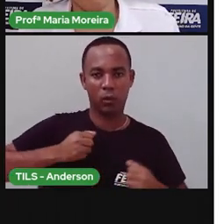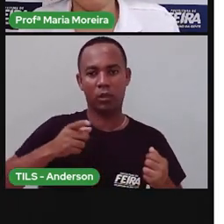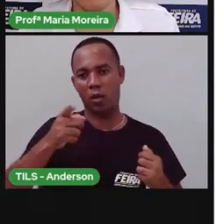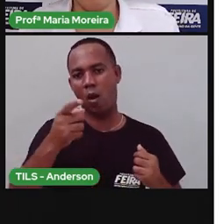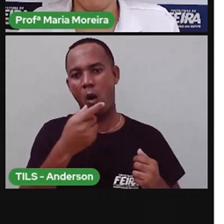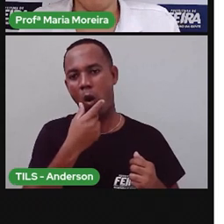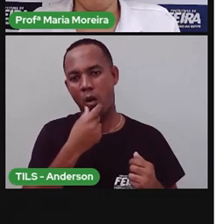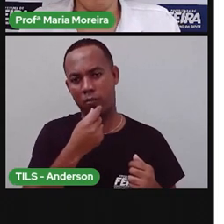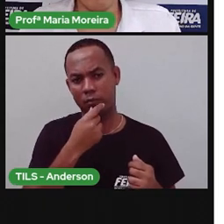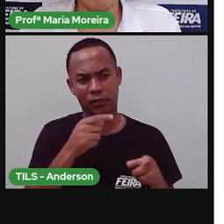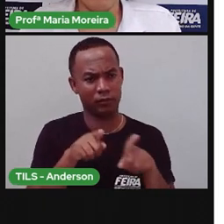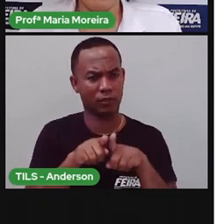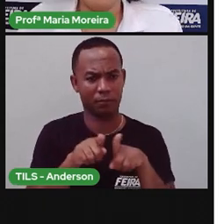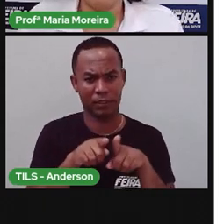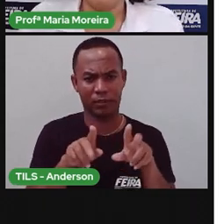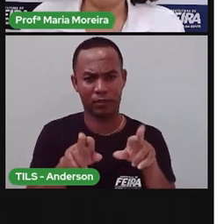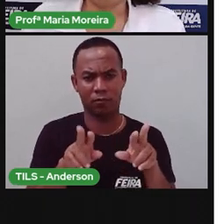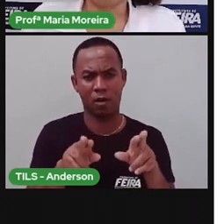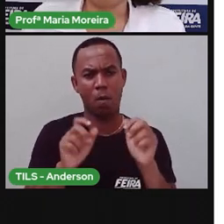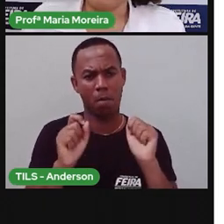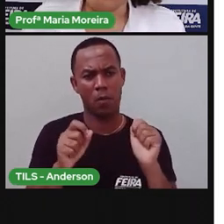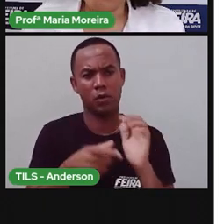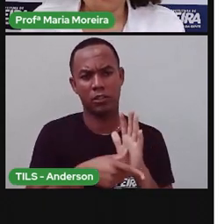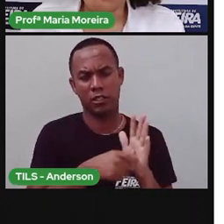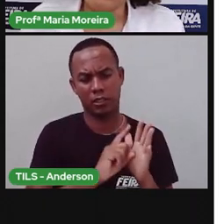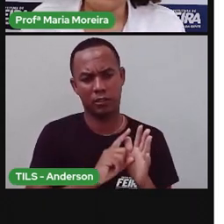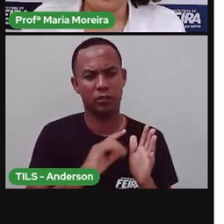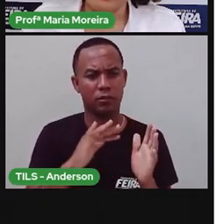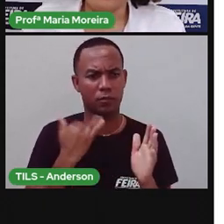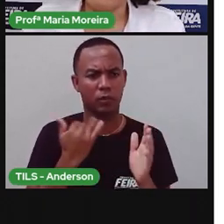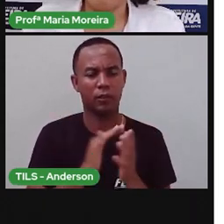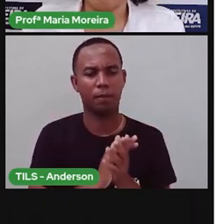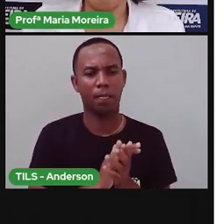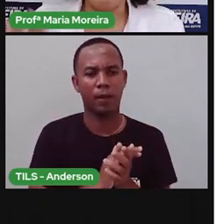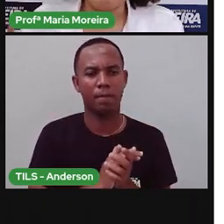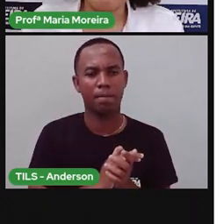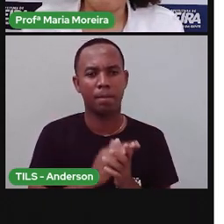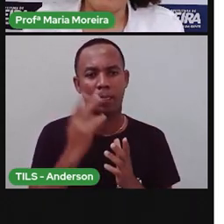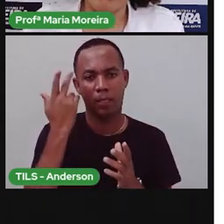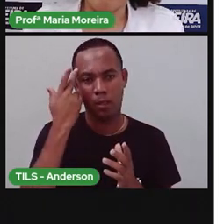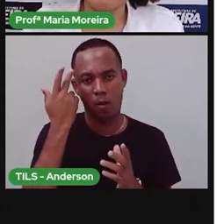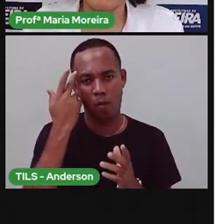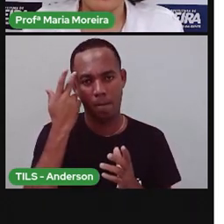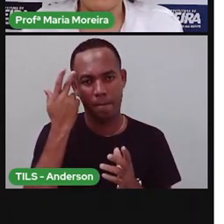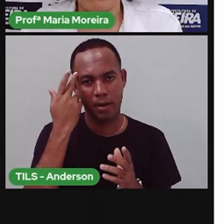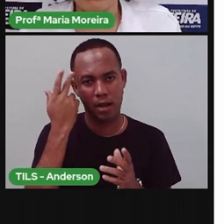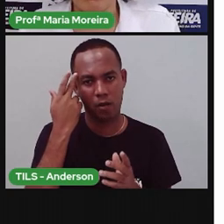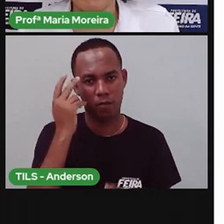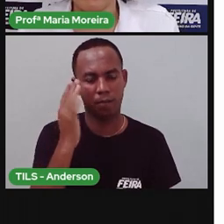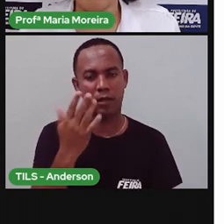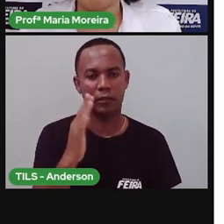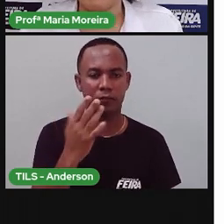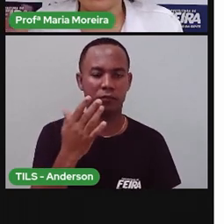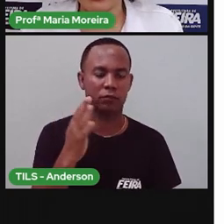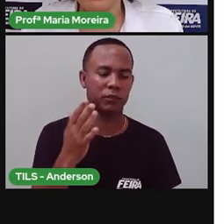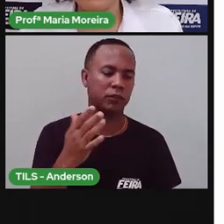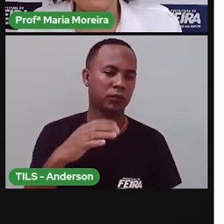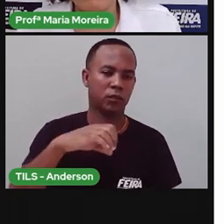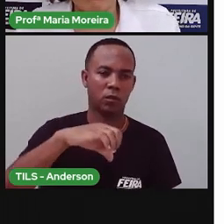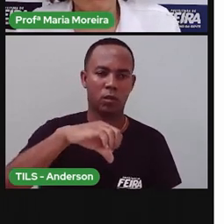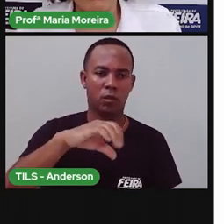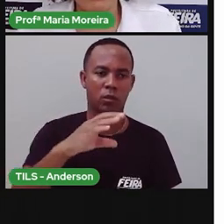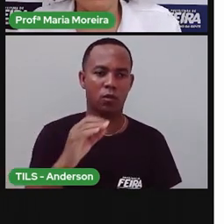com o quê? Com o ser humano. É normal, né? Que se viva, pelo menos aí, entre 90